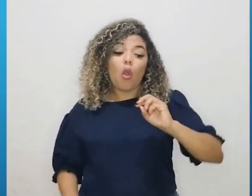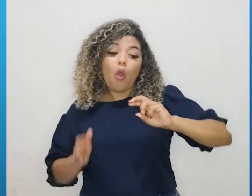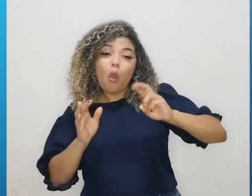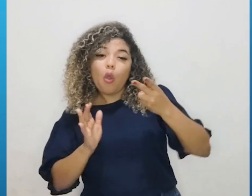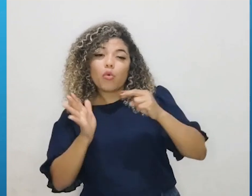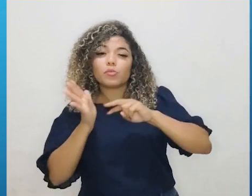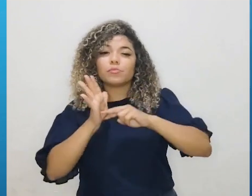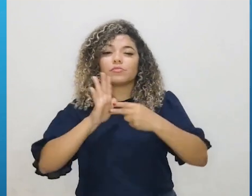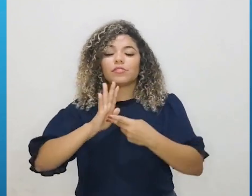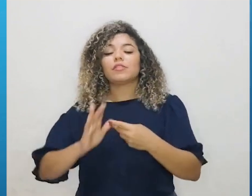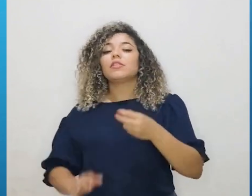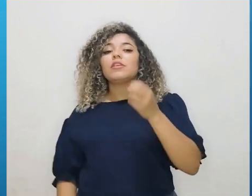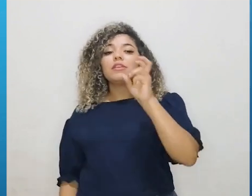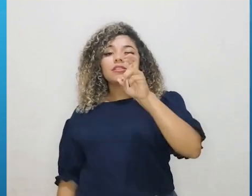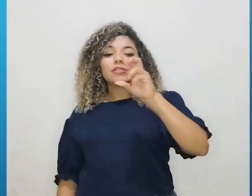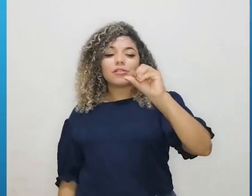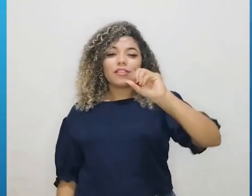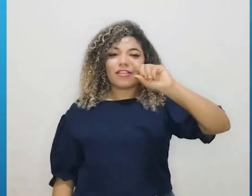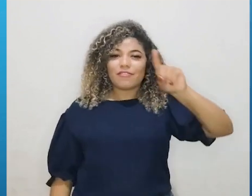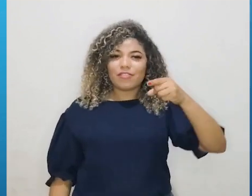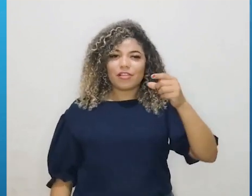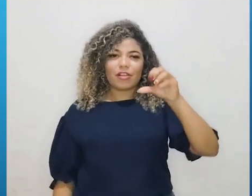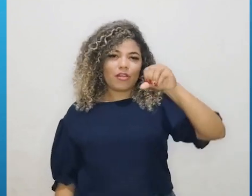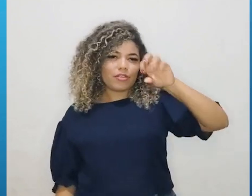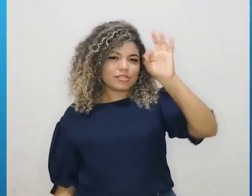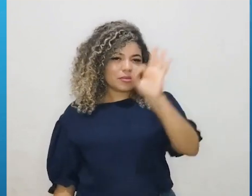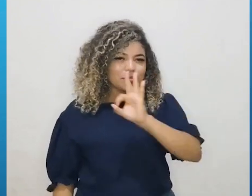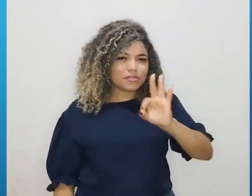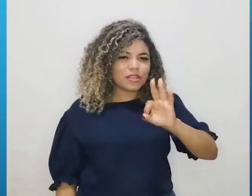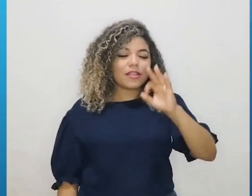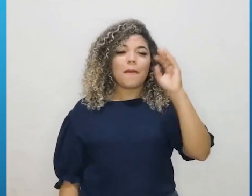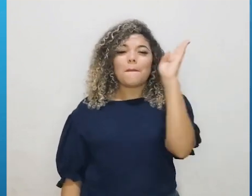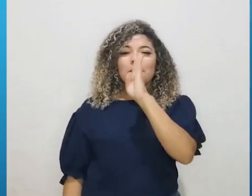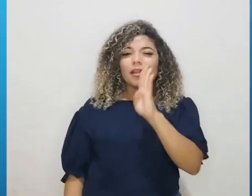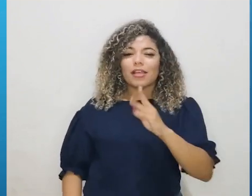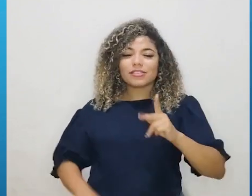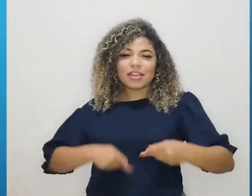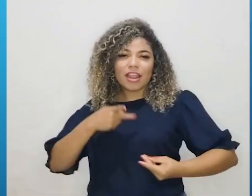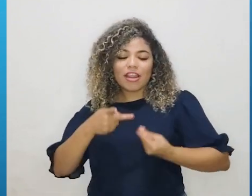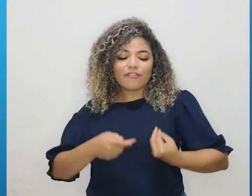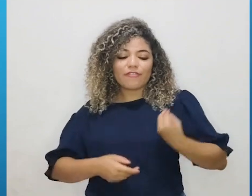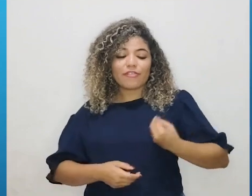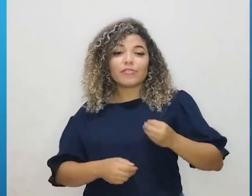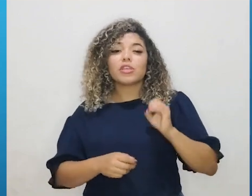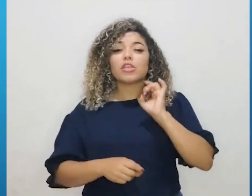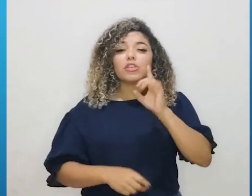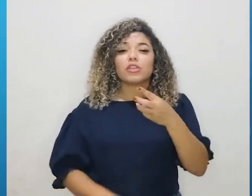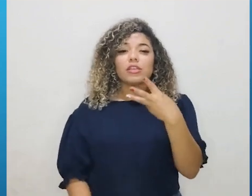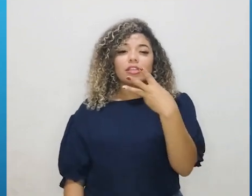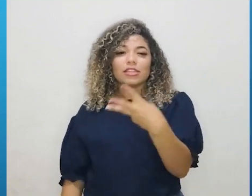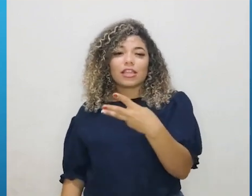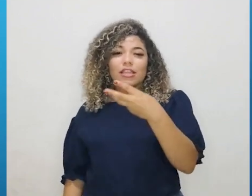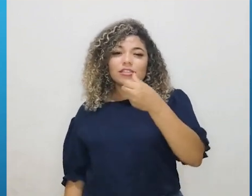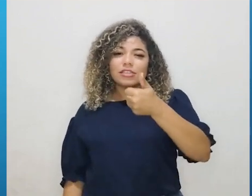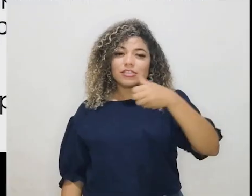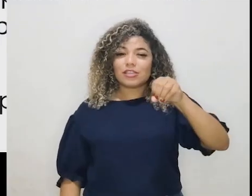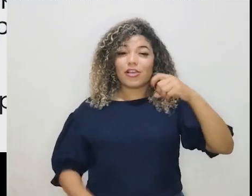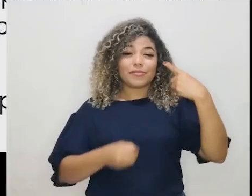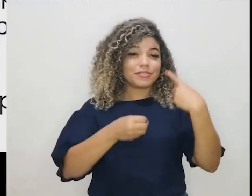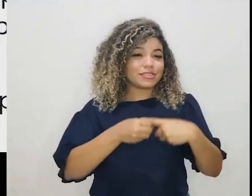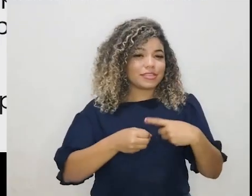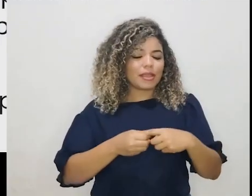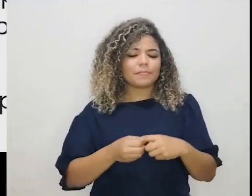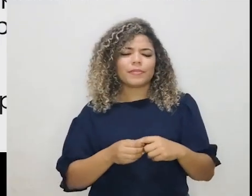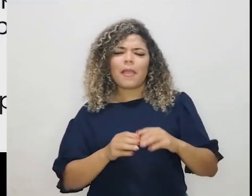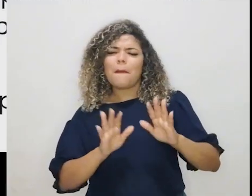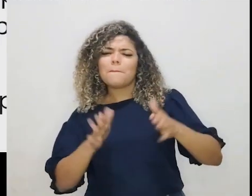,95% da população vivem em apenas 319 cidades. A